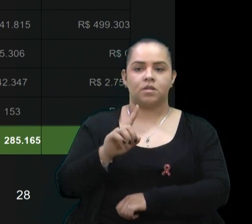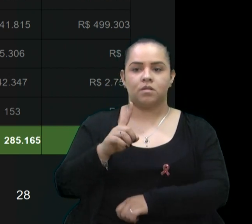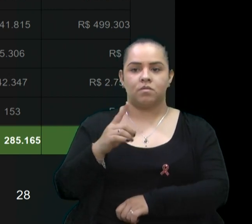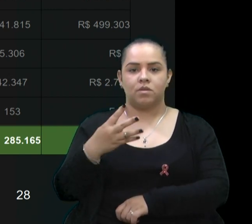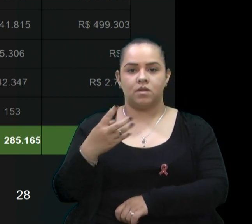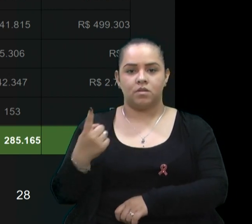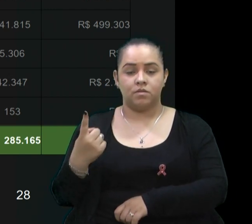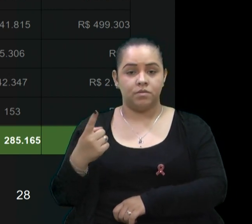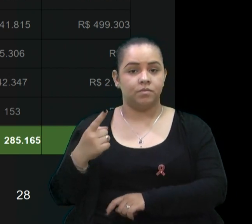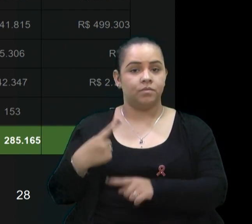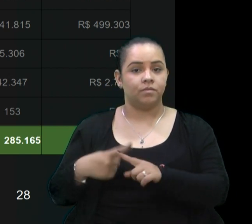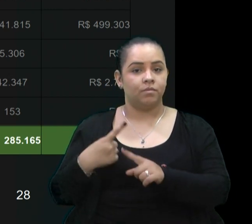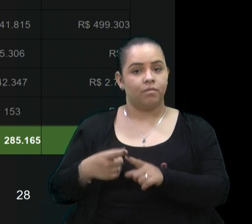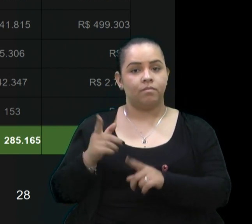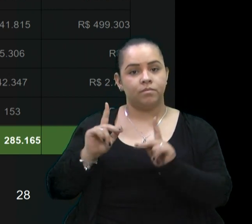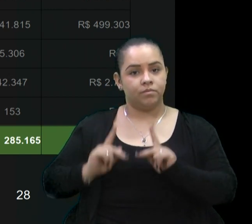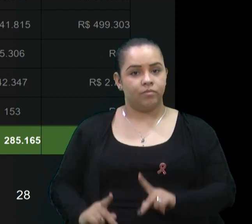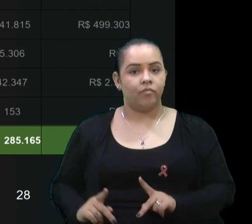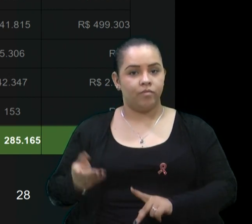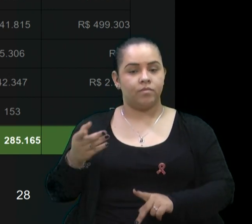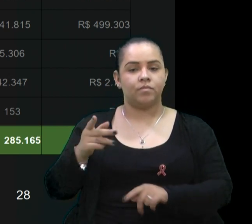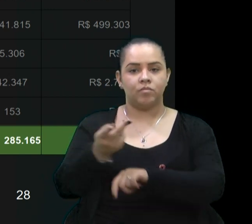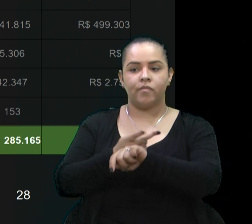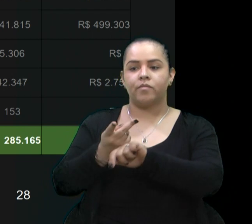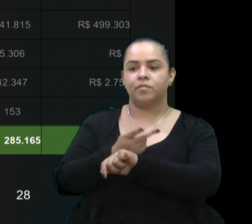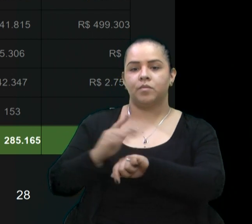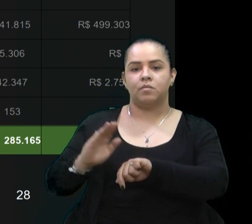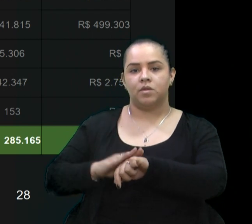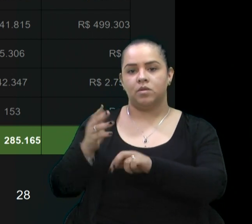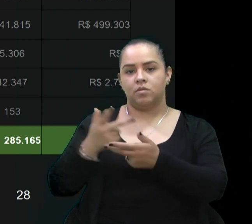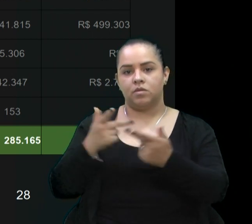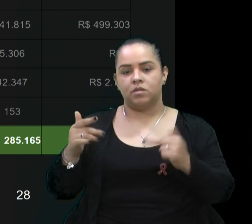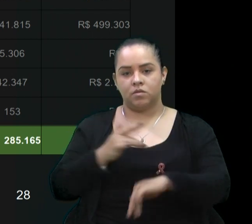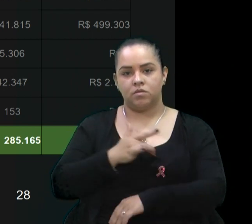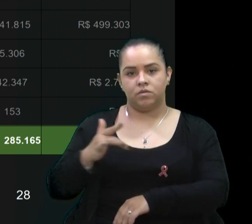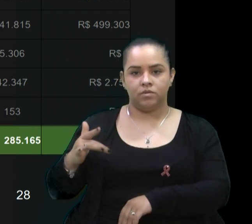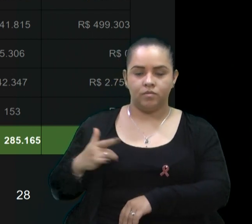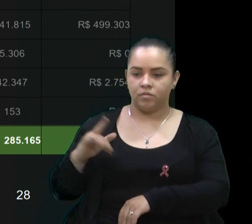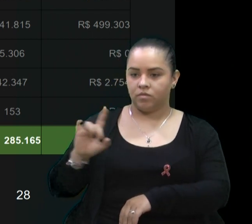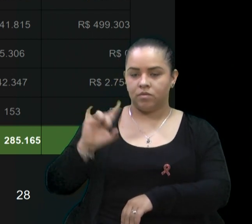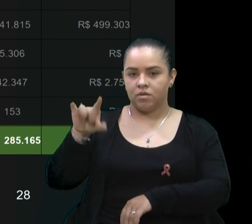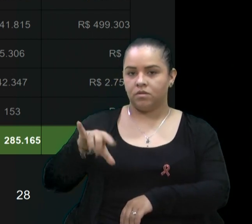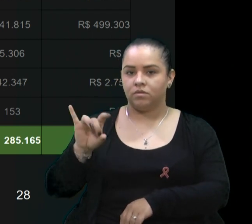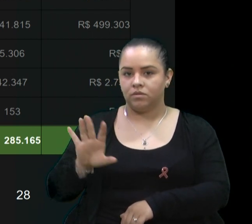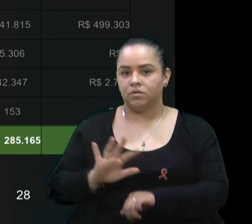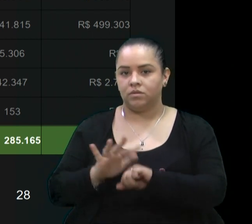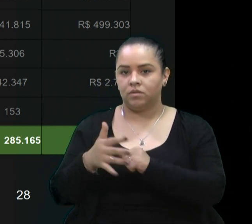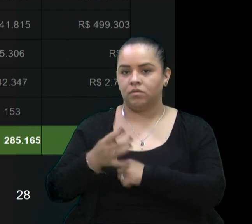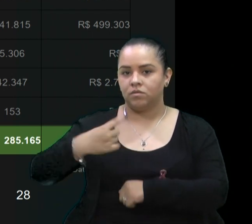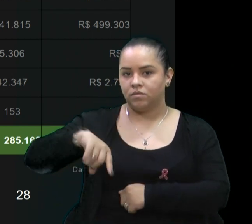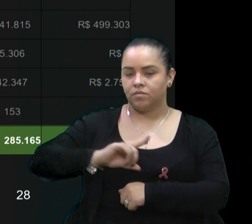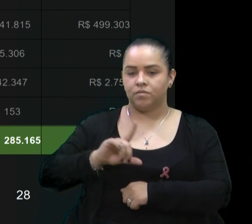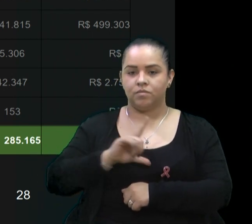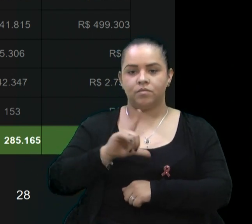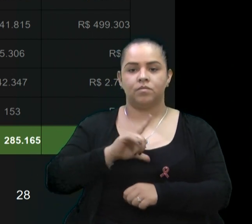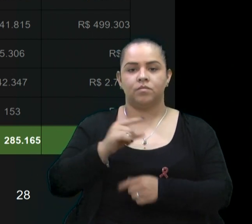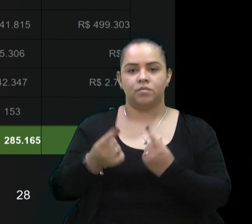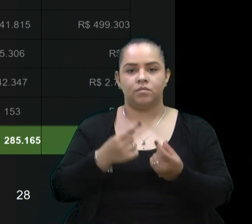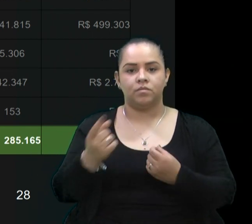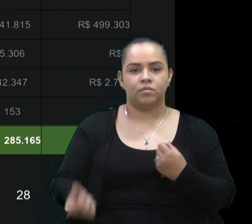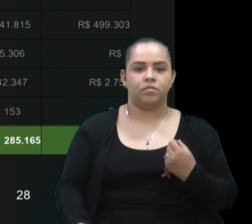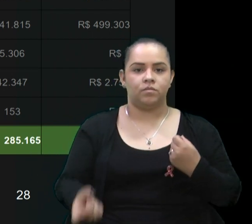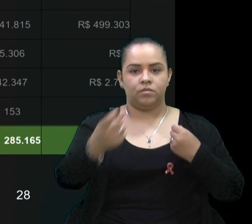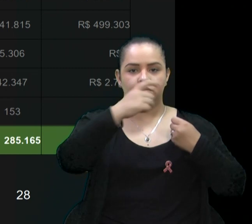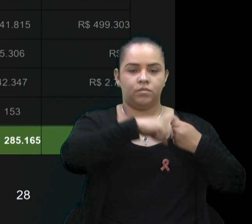pessoas buscando atendimento para as outras demandas de saúde, que não só o COVID. A gente teve uma retração de demandas de saúde em